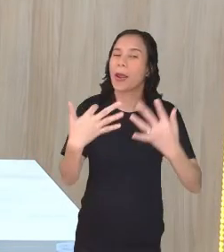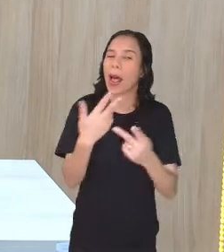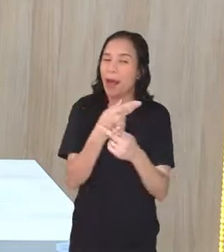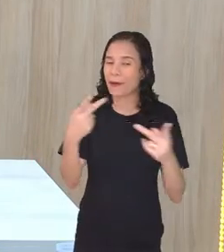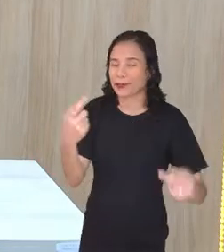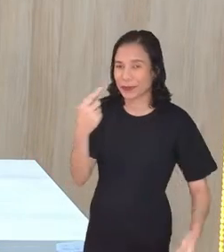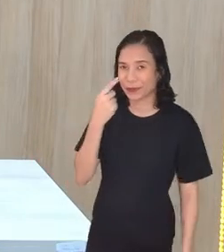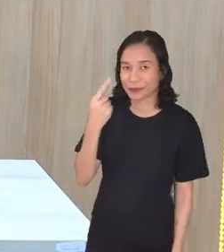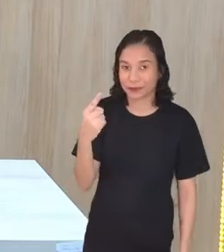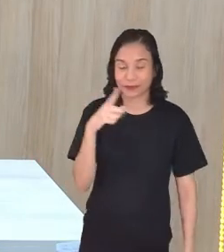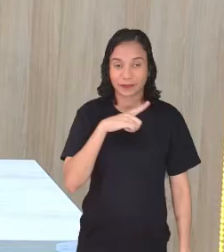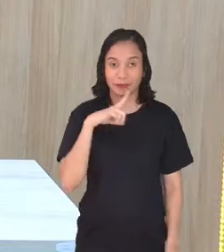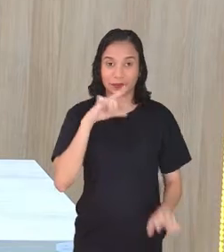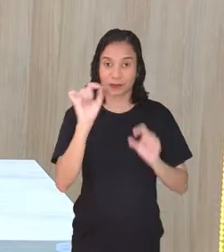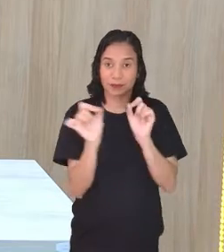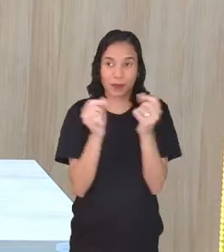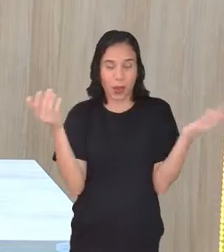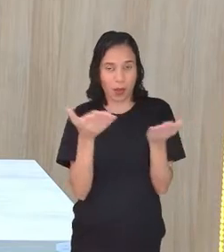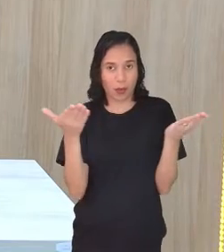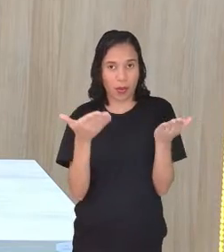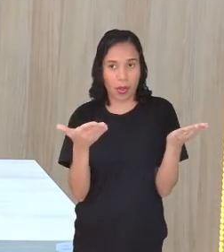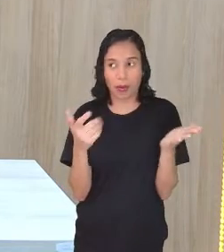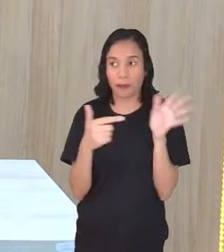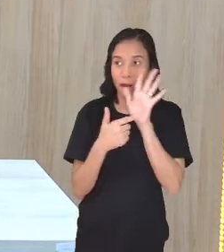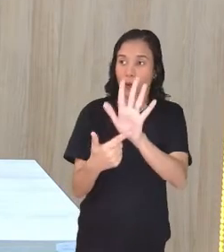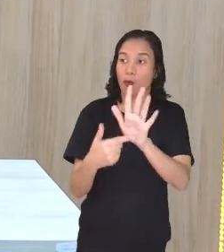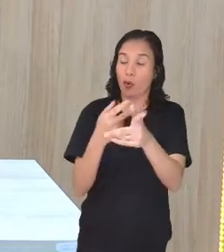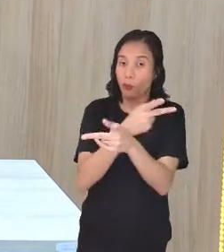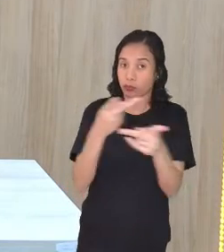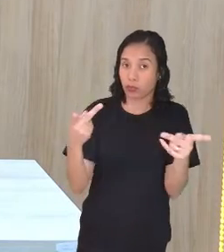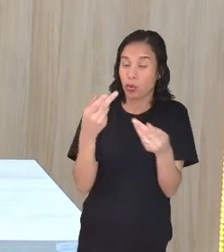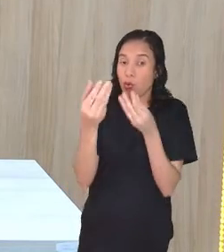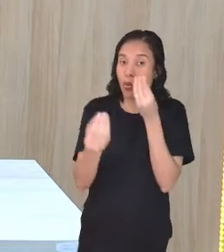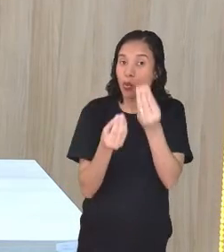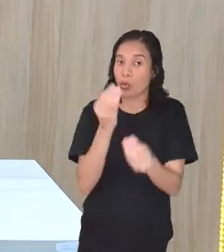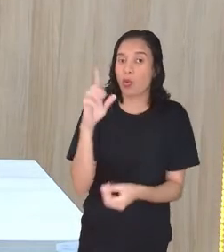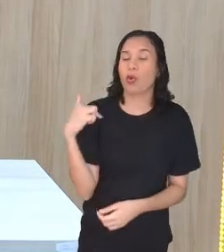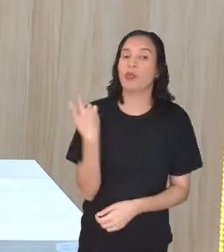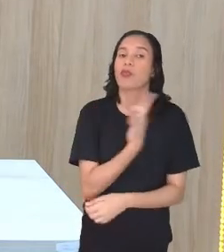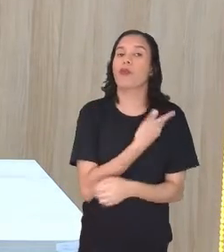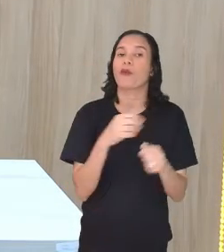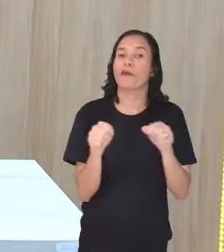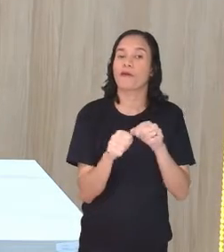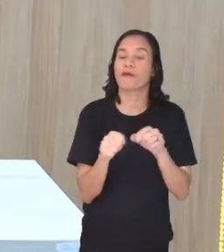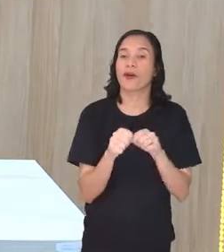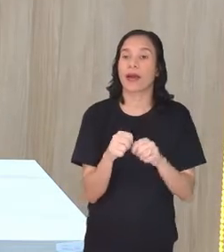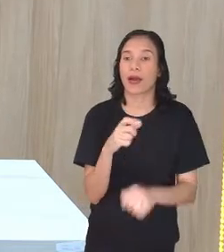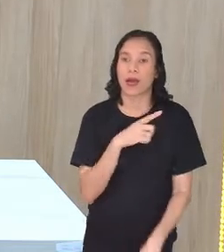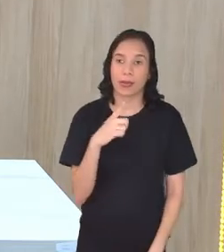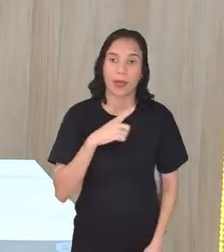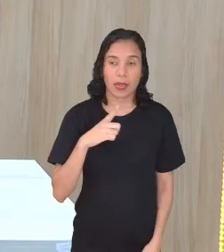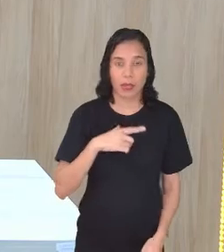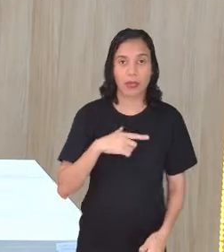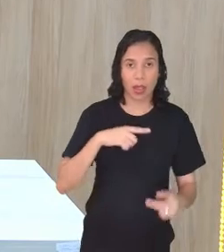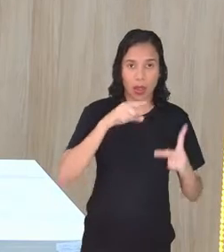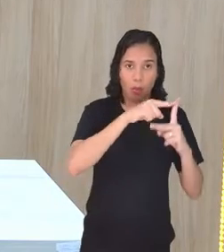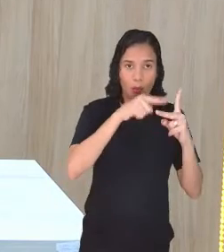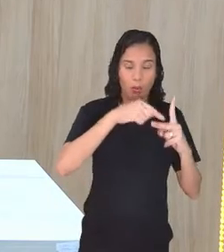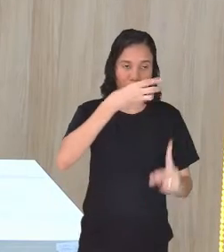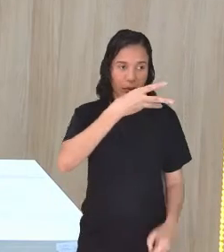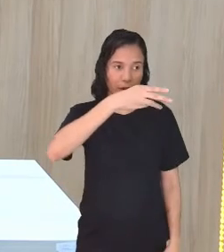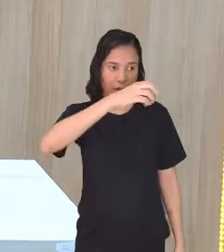vocês. O é que eu vou fazer aqui agora? Eu vou mostrar para vocês como é que a gente constrói. A gente já tem o ângulo de 360,